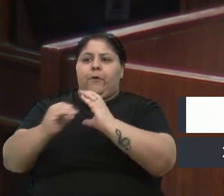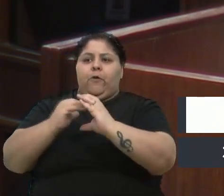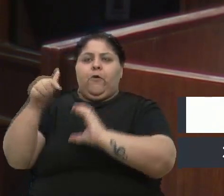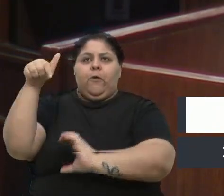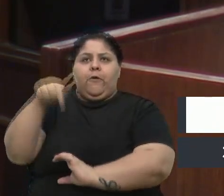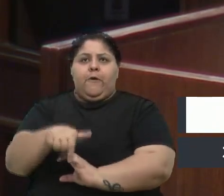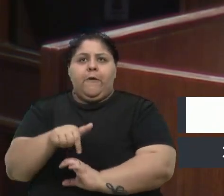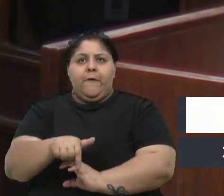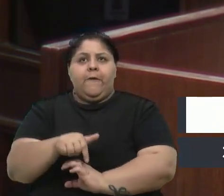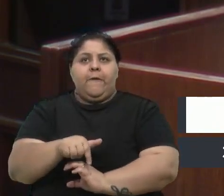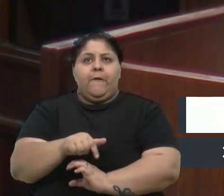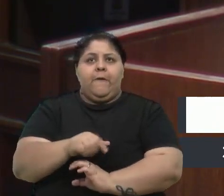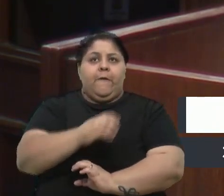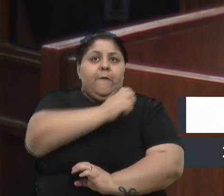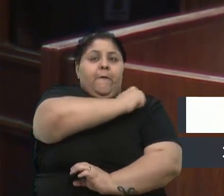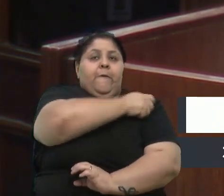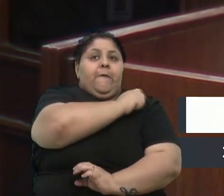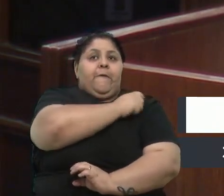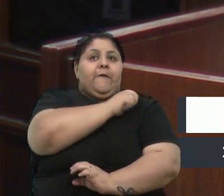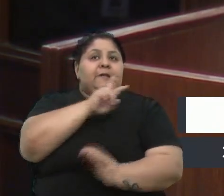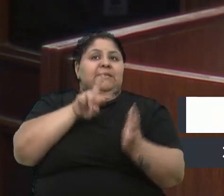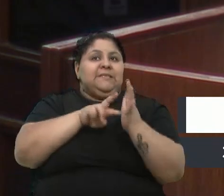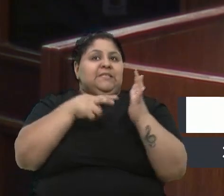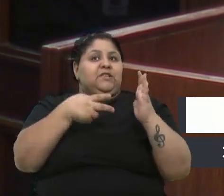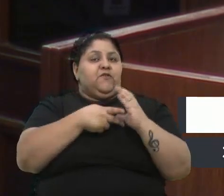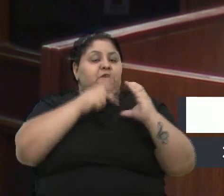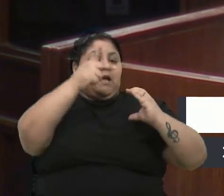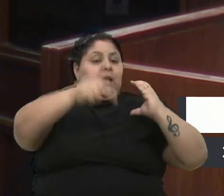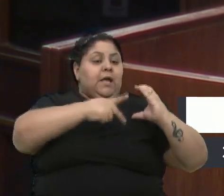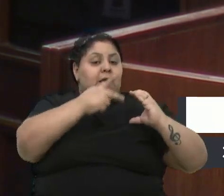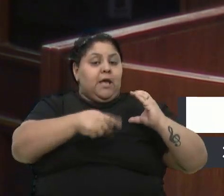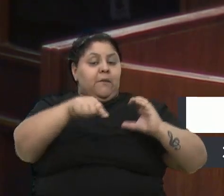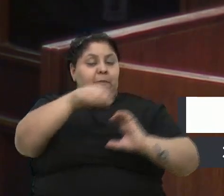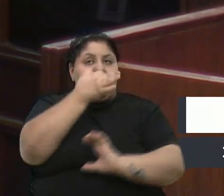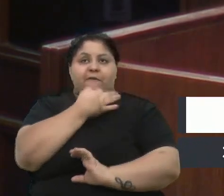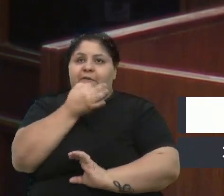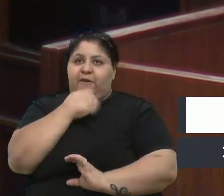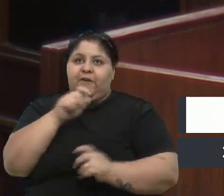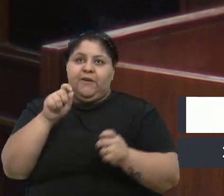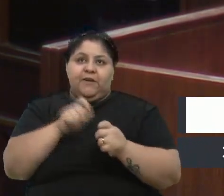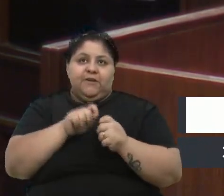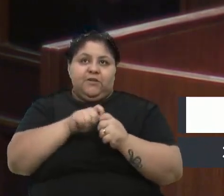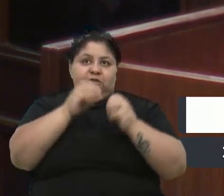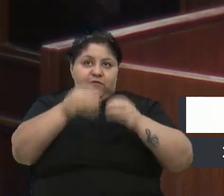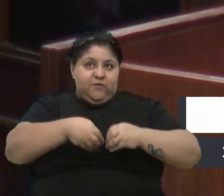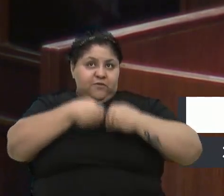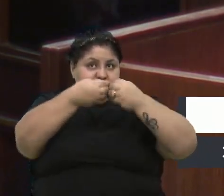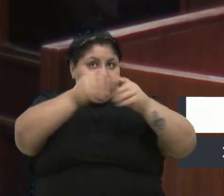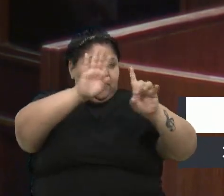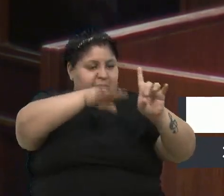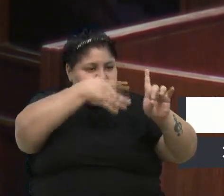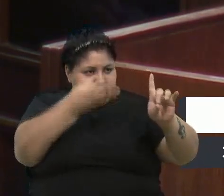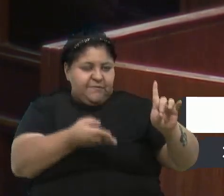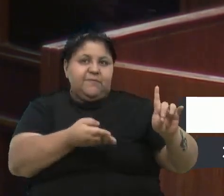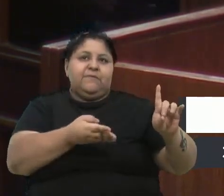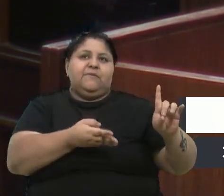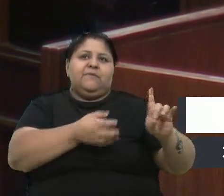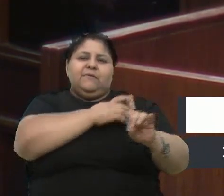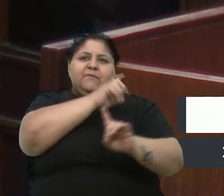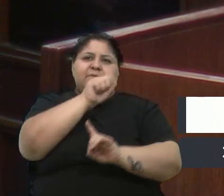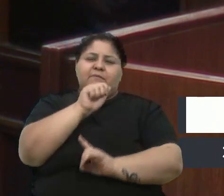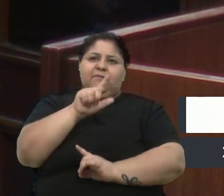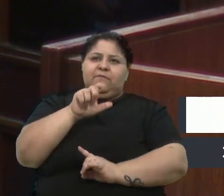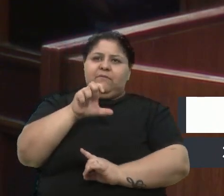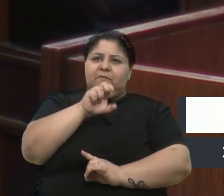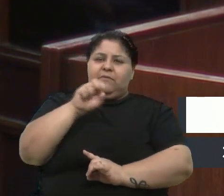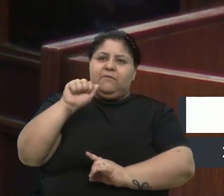eles é a Câmara de Vereadores de Caxias do Sul, a gente faz para eles. Então, para eles quem? Para eles, para a Alessandra Duarte